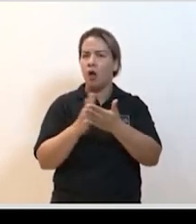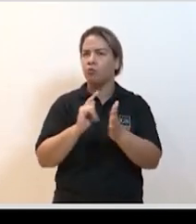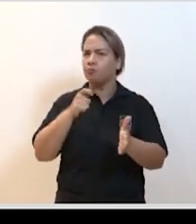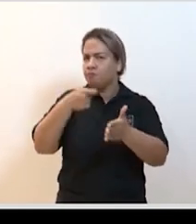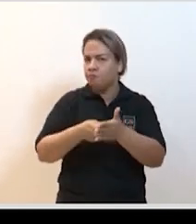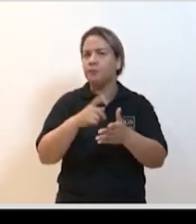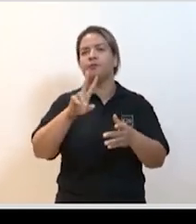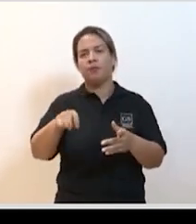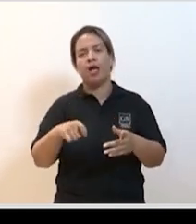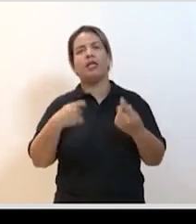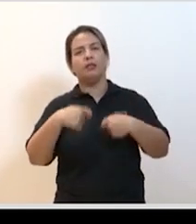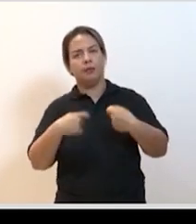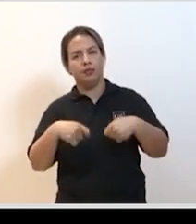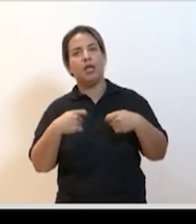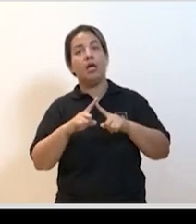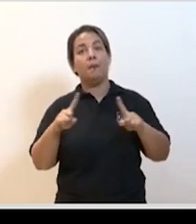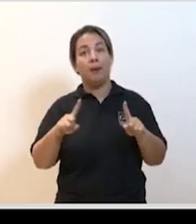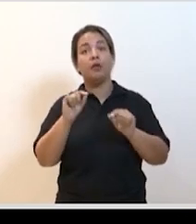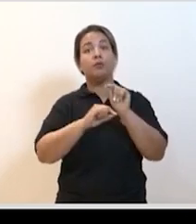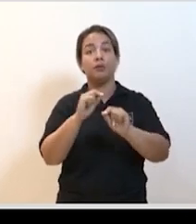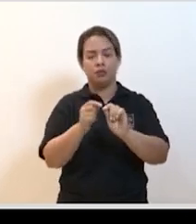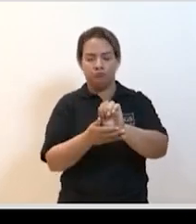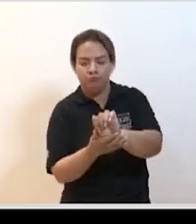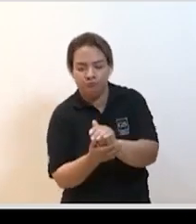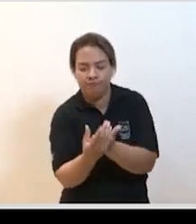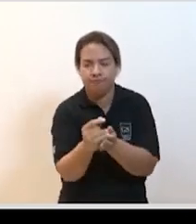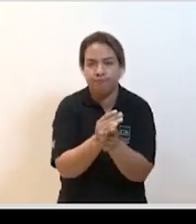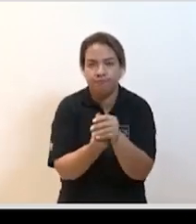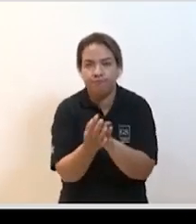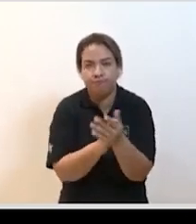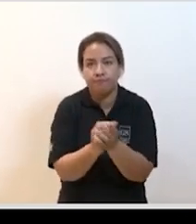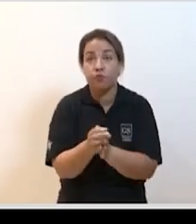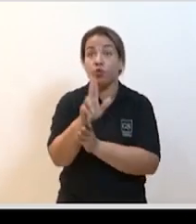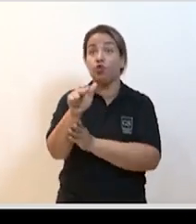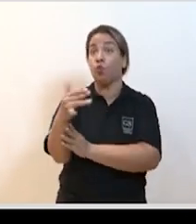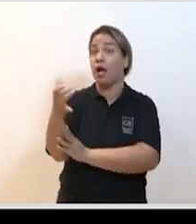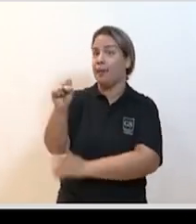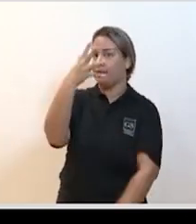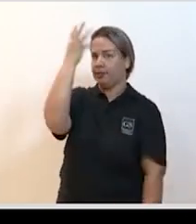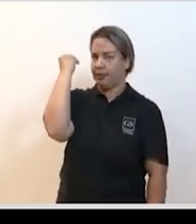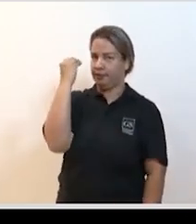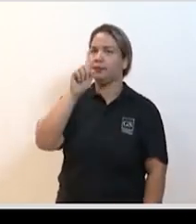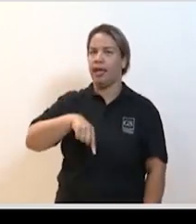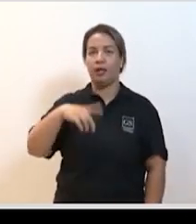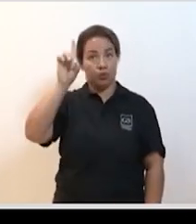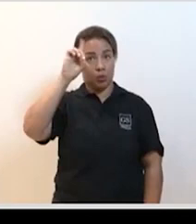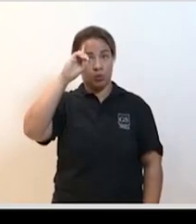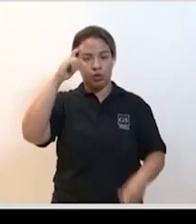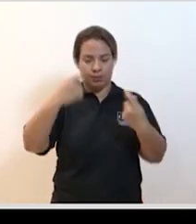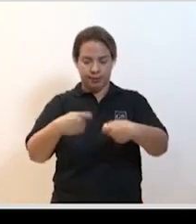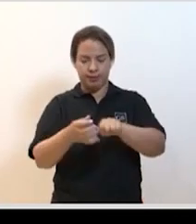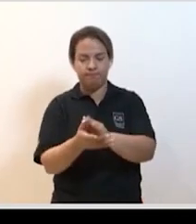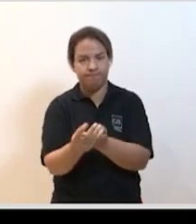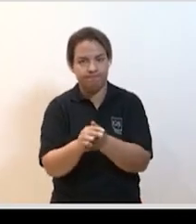rigorosas vão poder ser relaxadas mas a lavagem das mãos não deve deixar nunca mais de ser parte do nosso dia a dia pode passar o próximo